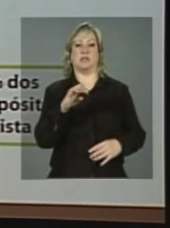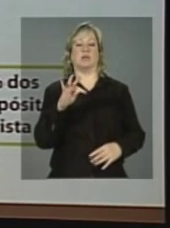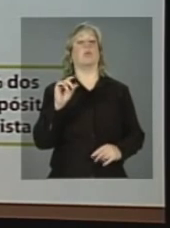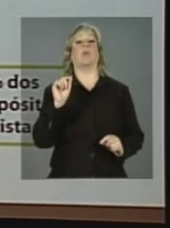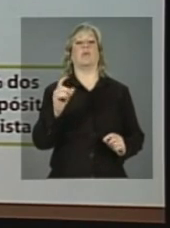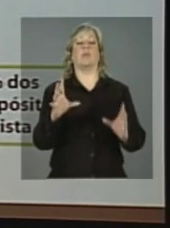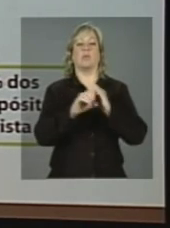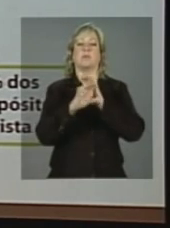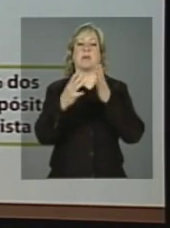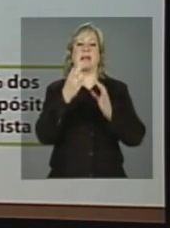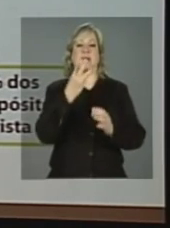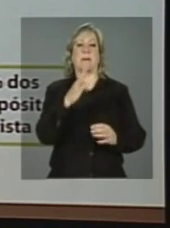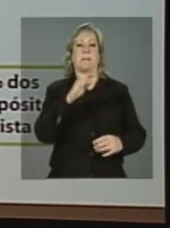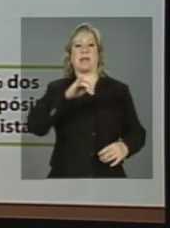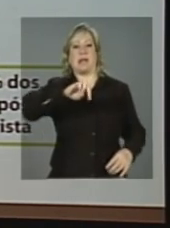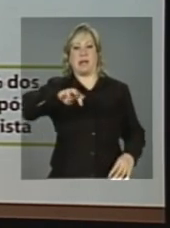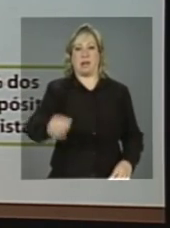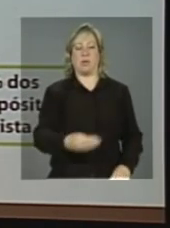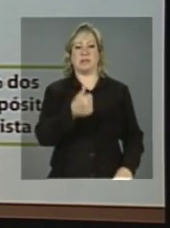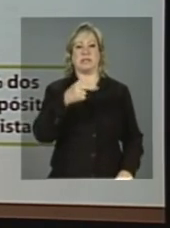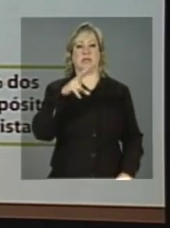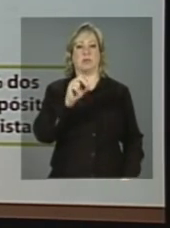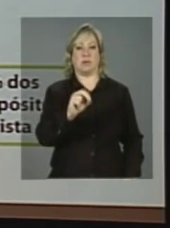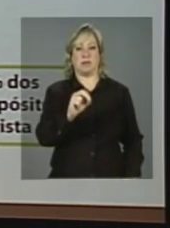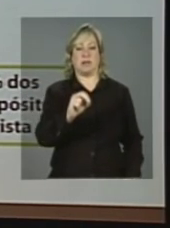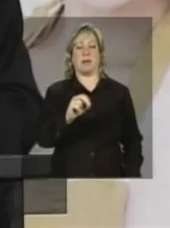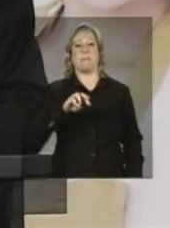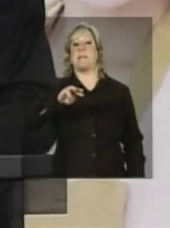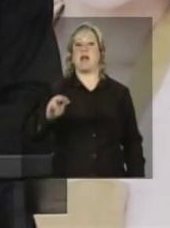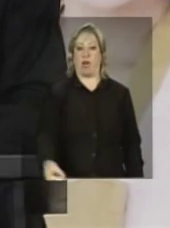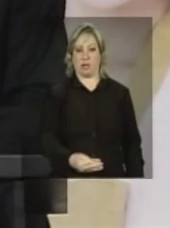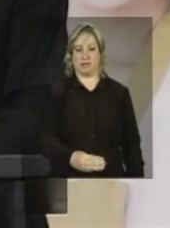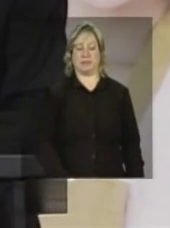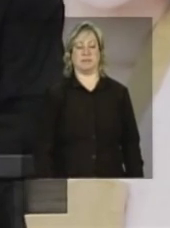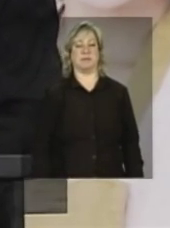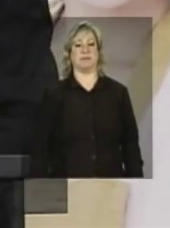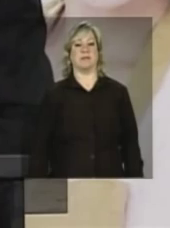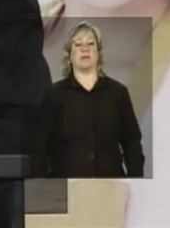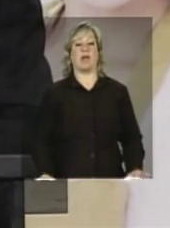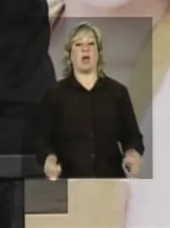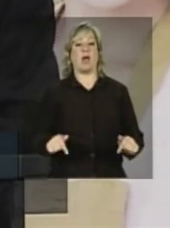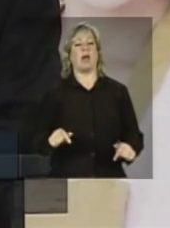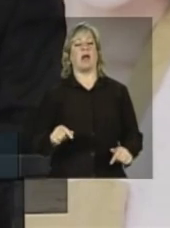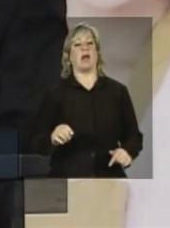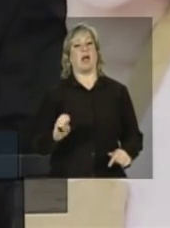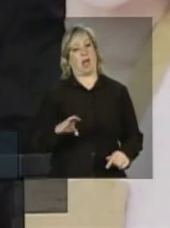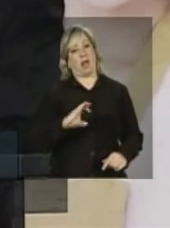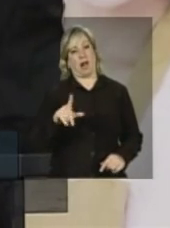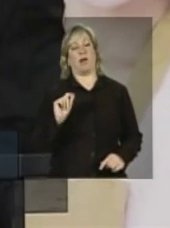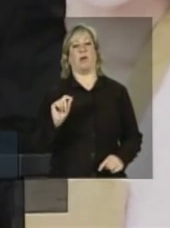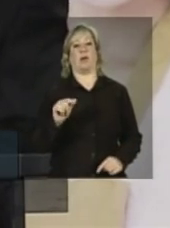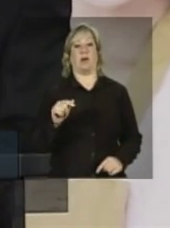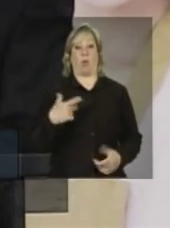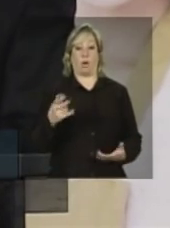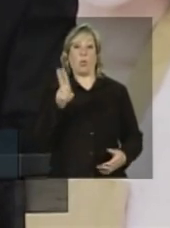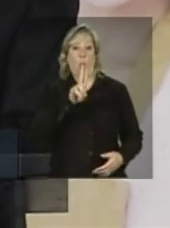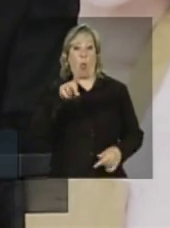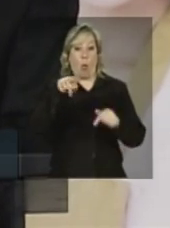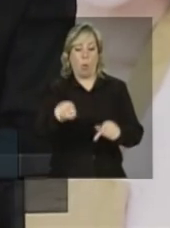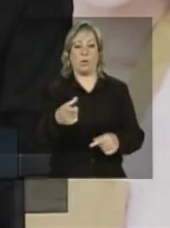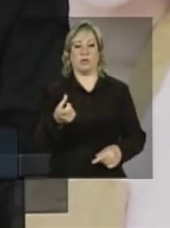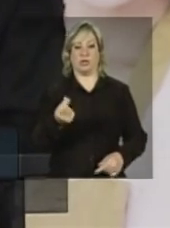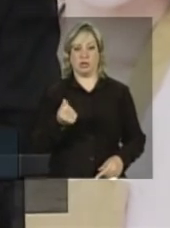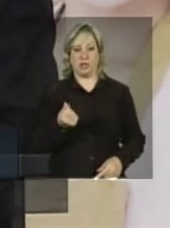hoje a 3 bilhões e 150 milhões. É claro que, uma vez utilizado esse recurso,